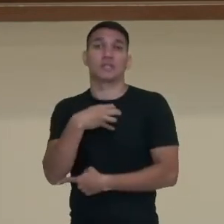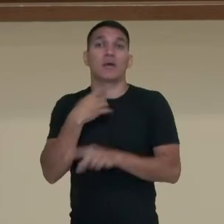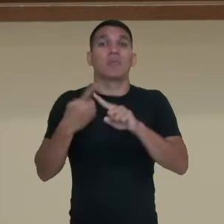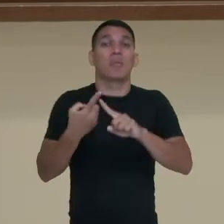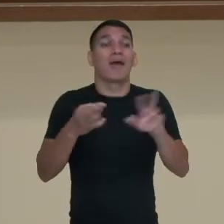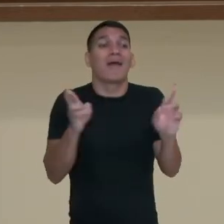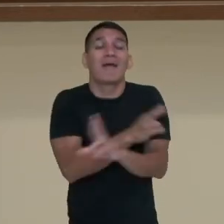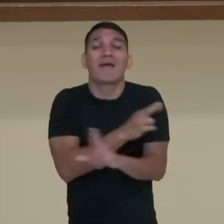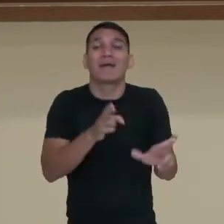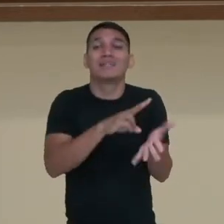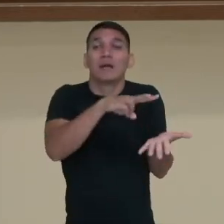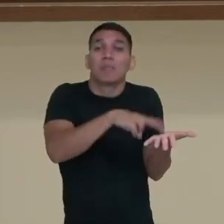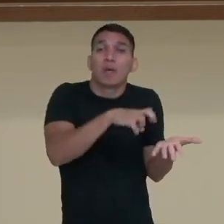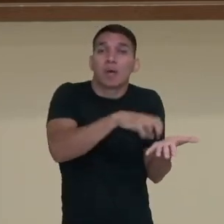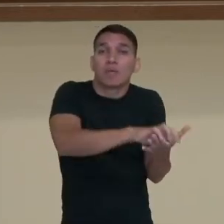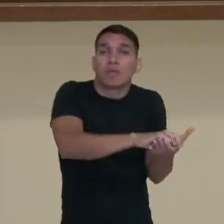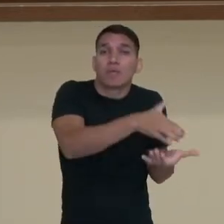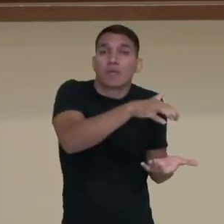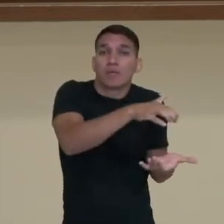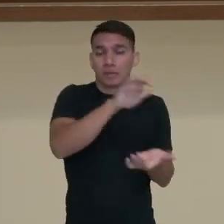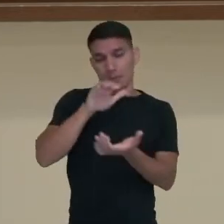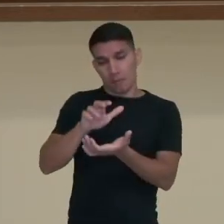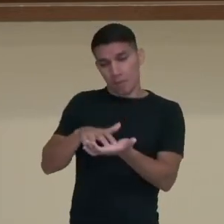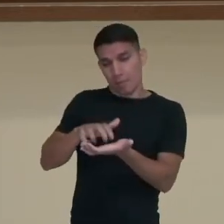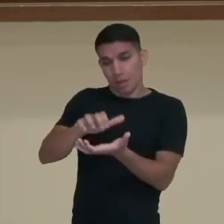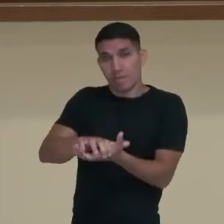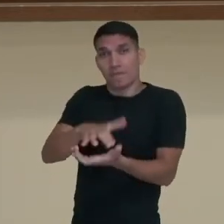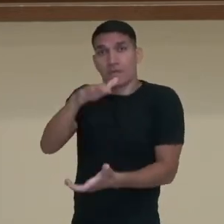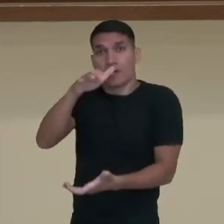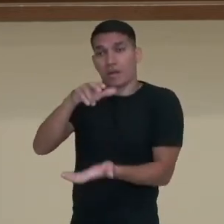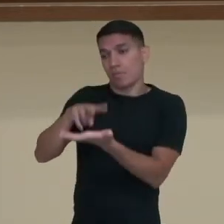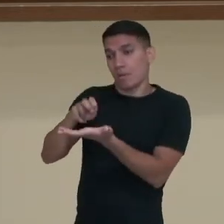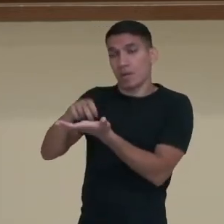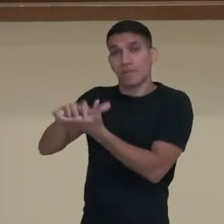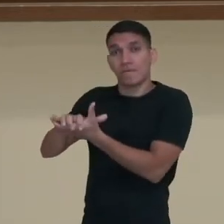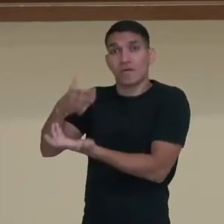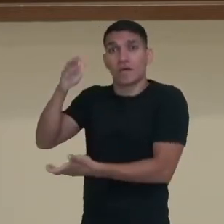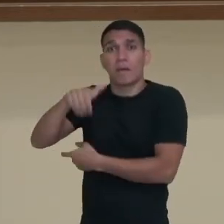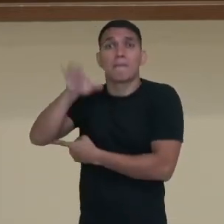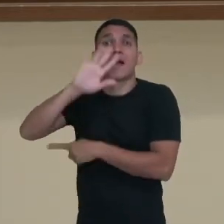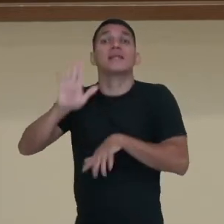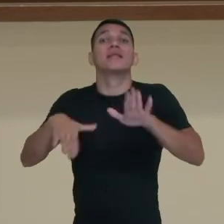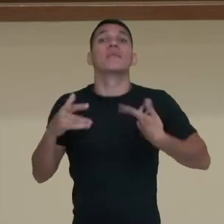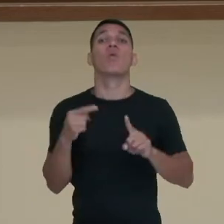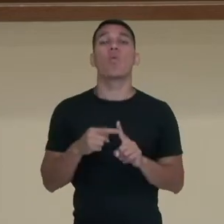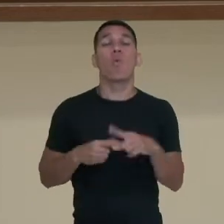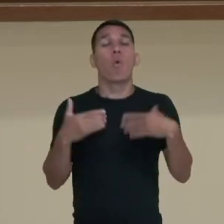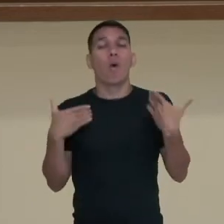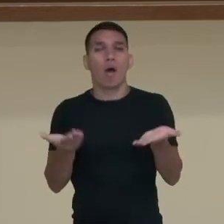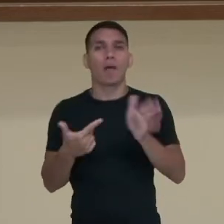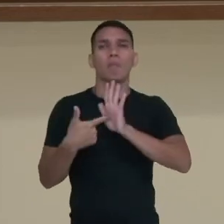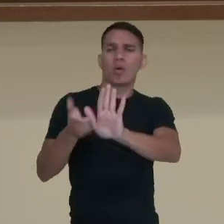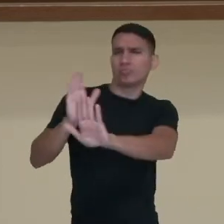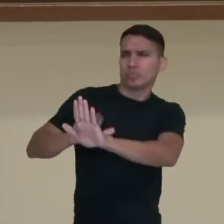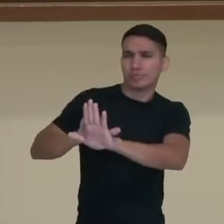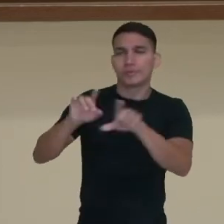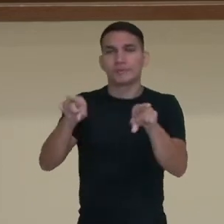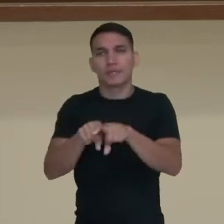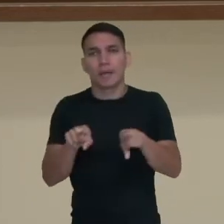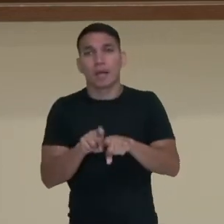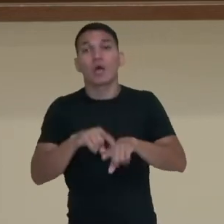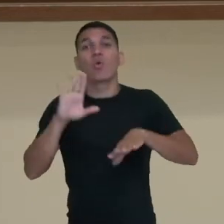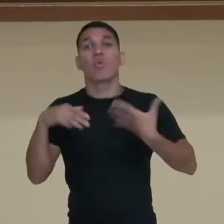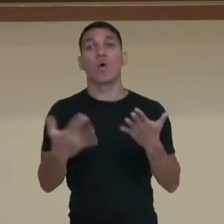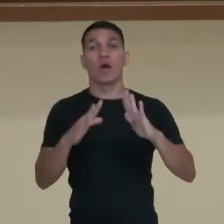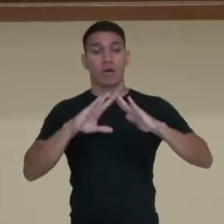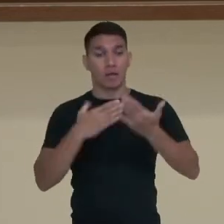vai ter ali um repertório linguístico que demonstra o nível de escolaridade, a profissão, né? E também